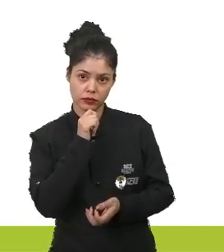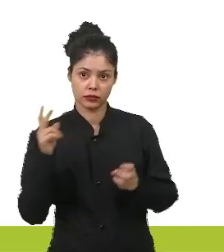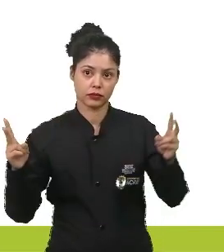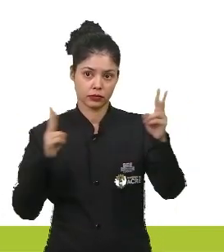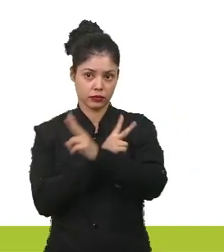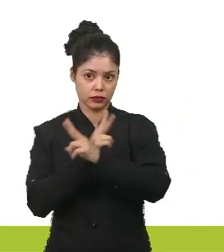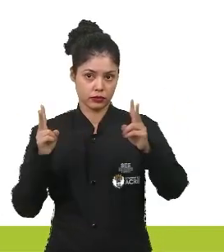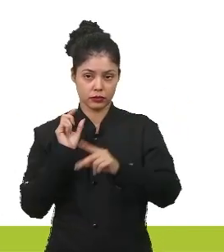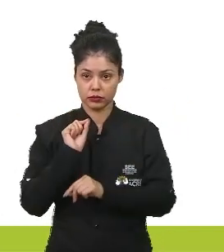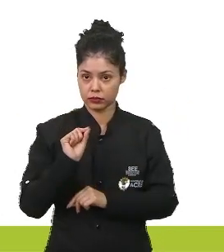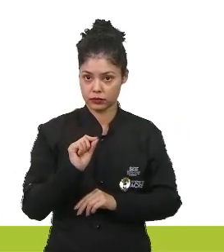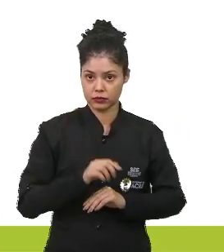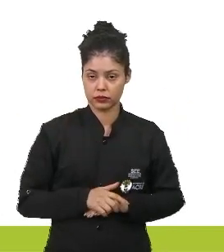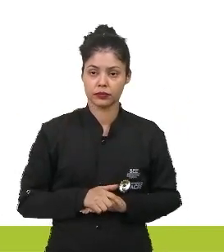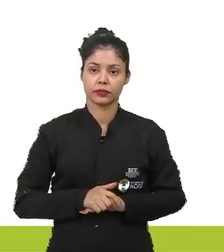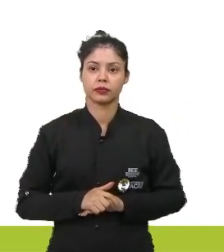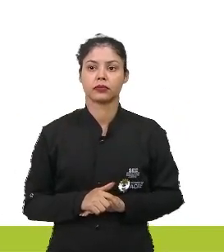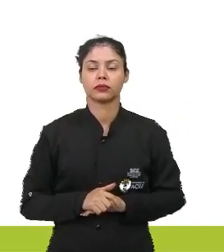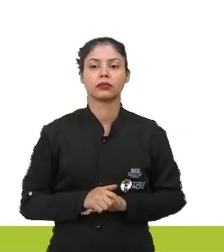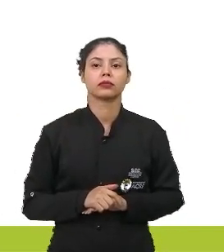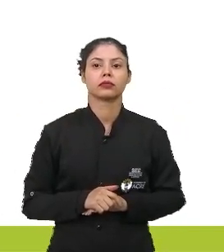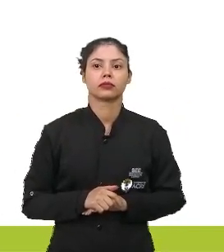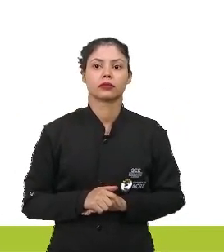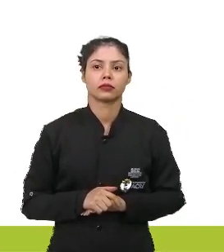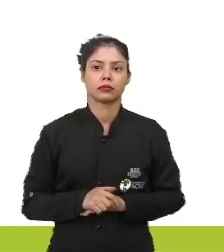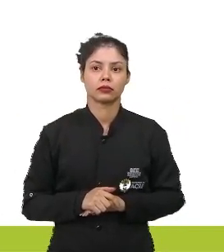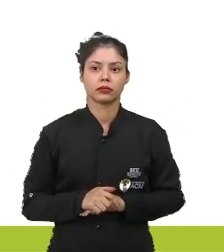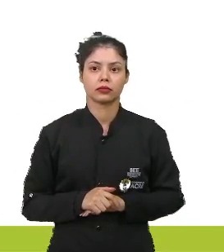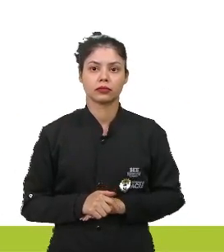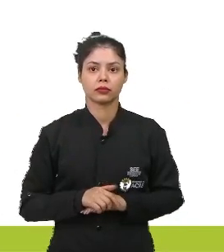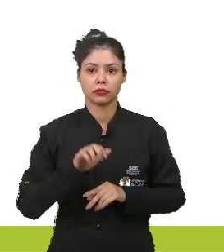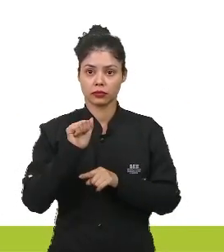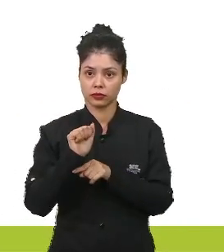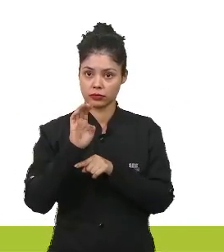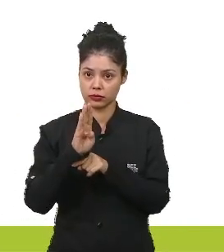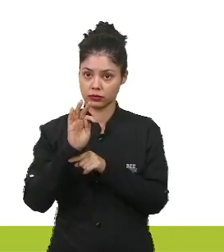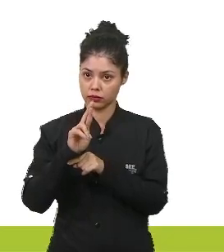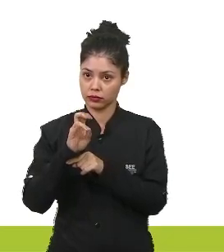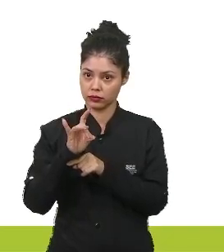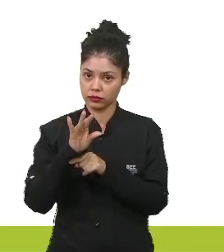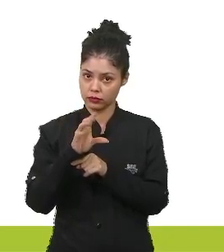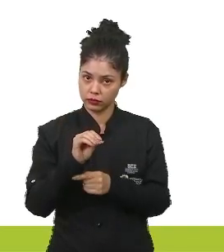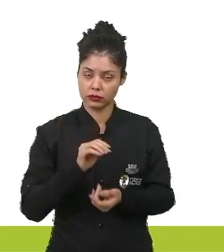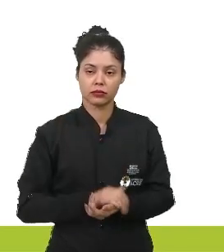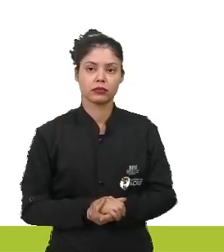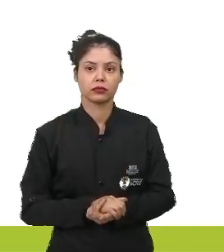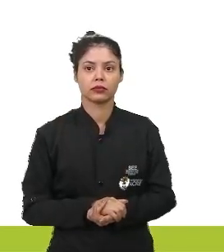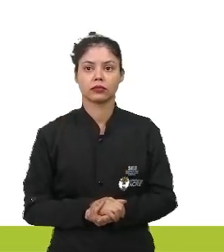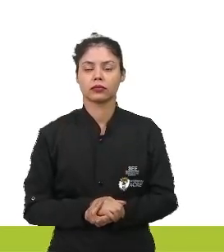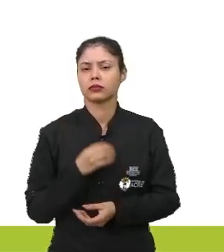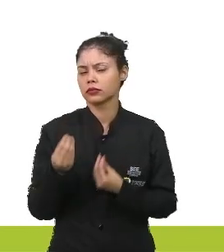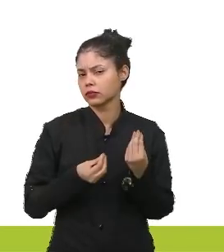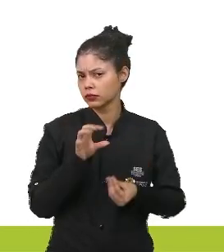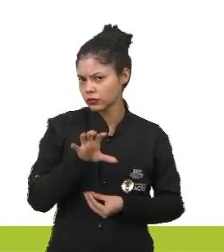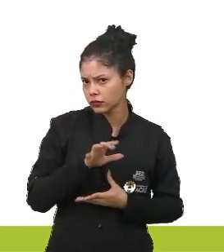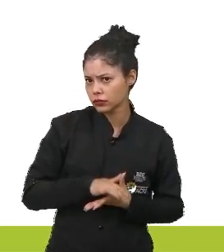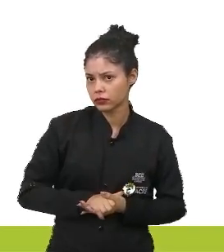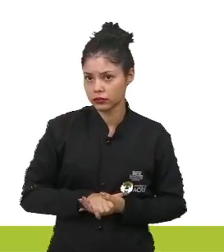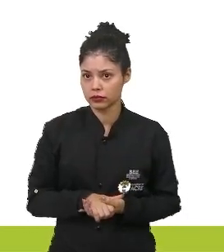vento é o... Opa, então a gente está falando de um fator abiótico, vento. Como assim?